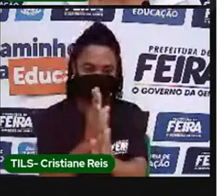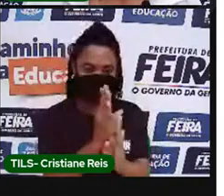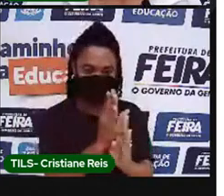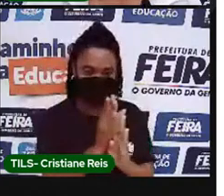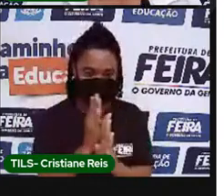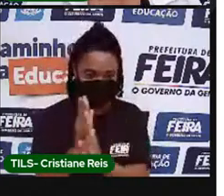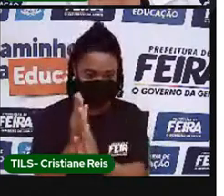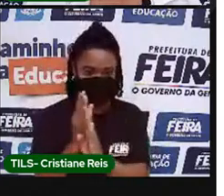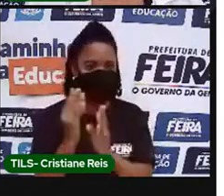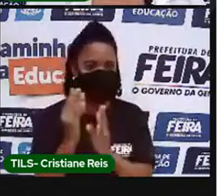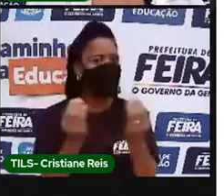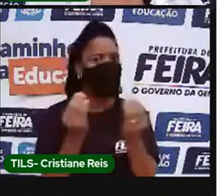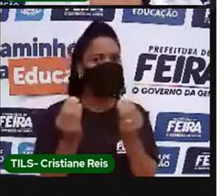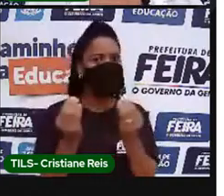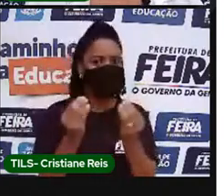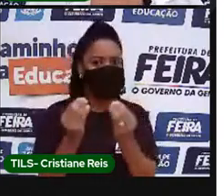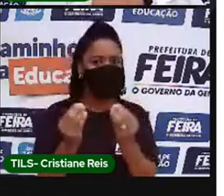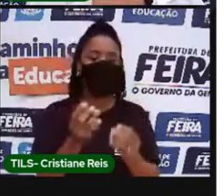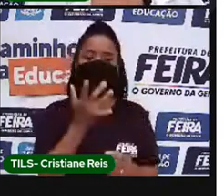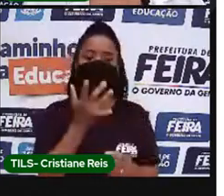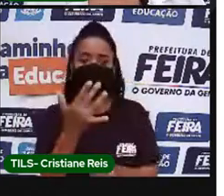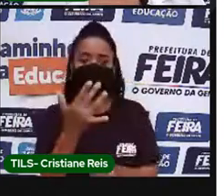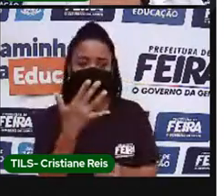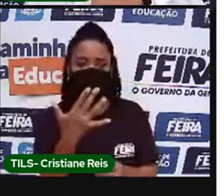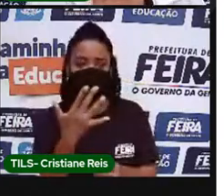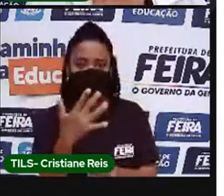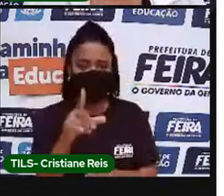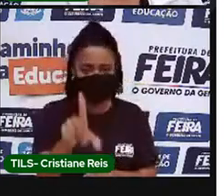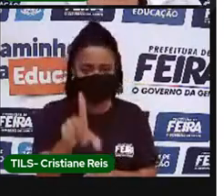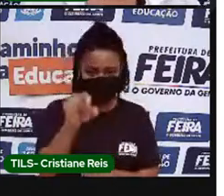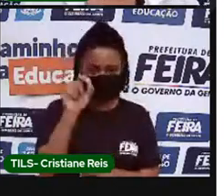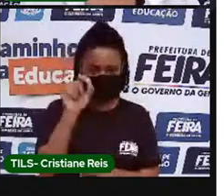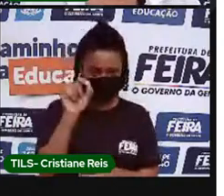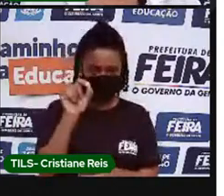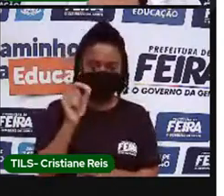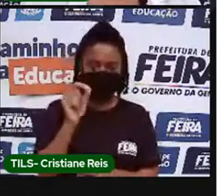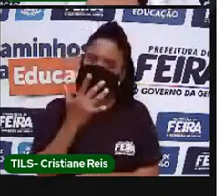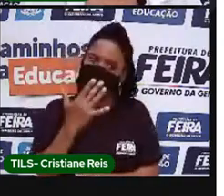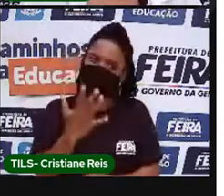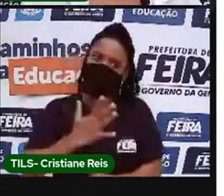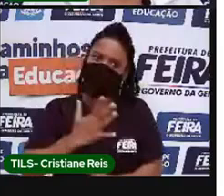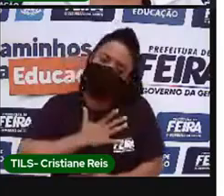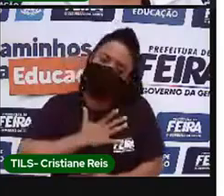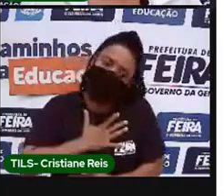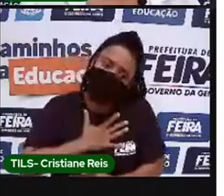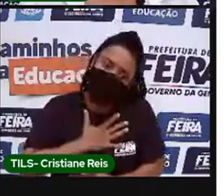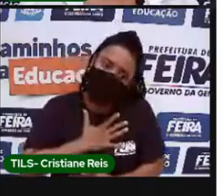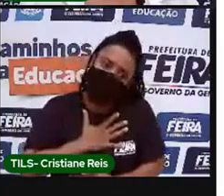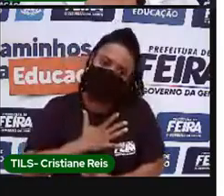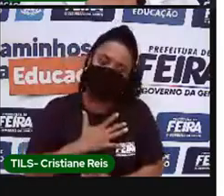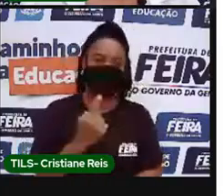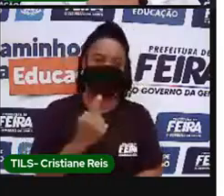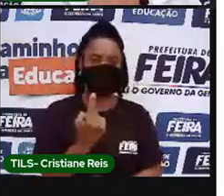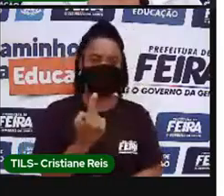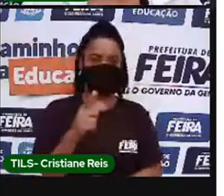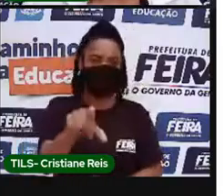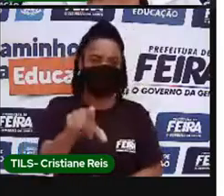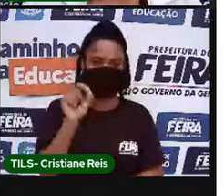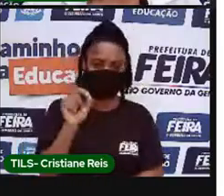e vocês podem escolher a cor que mais te agrada, a cor de sua preferência.